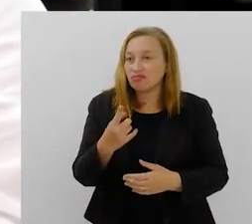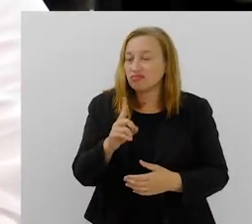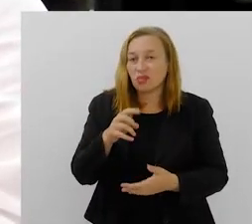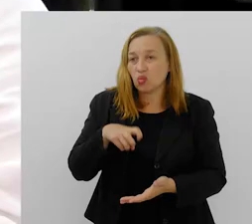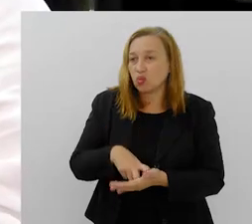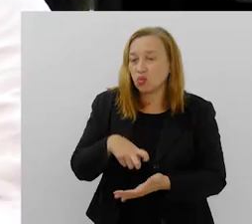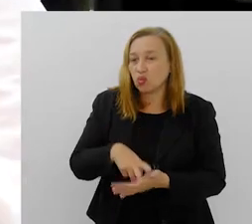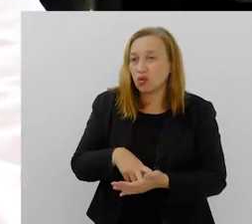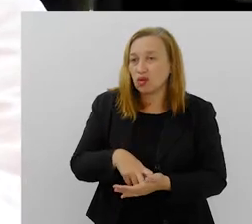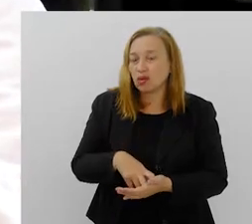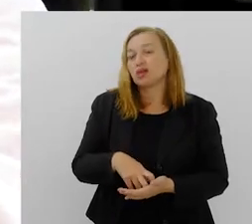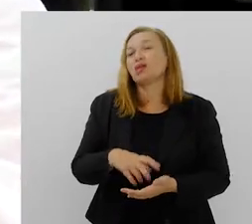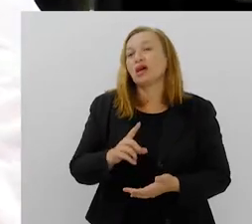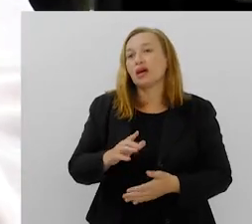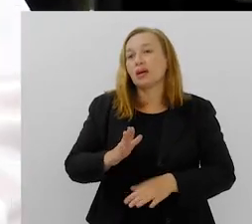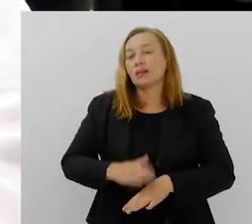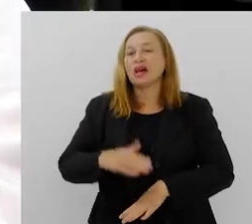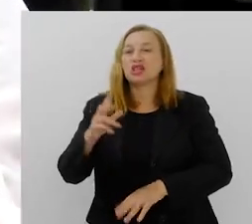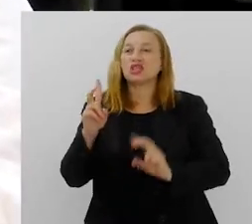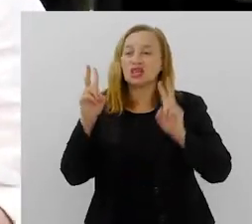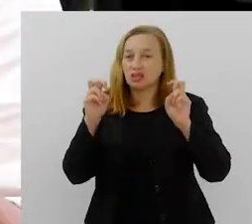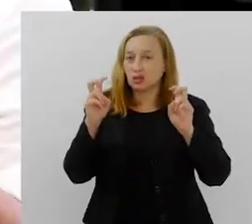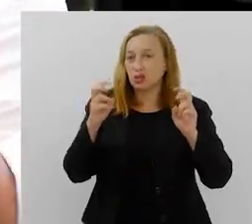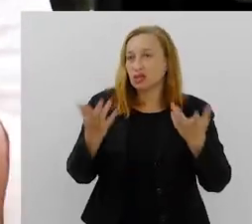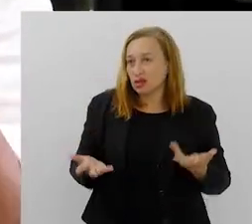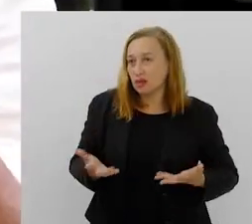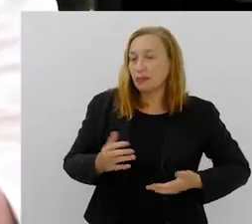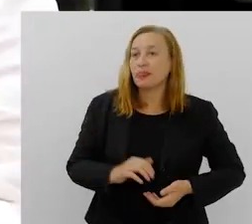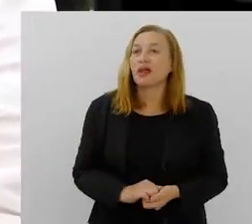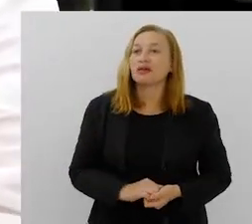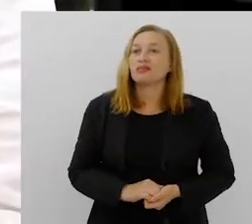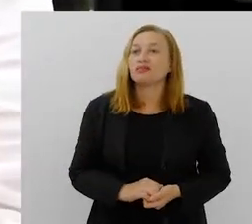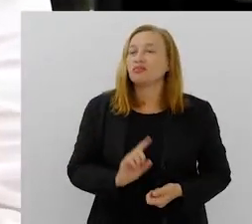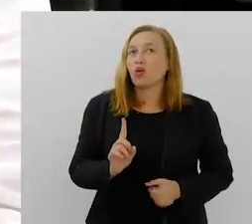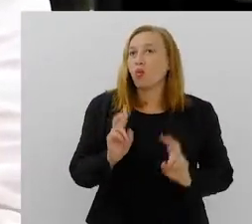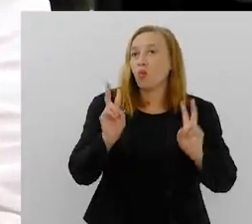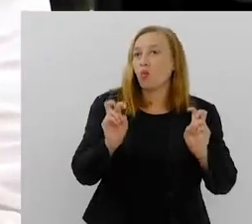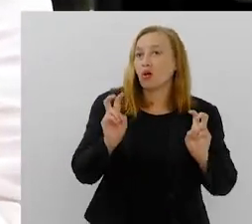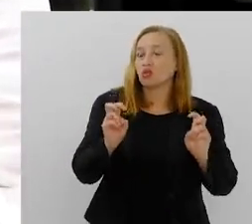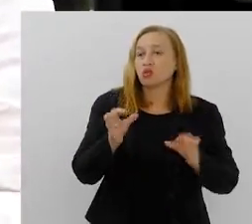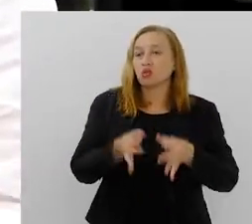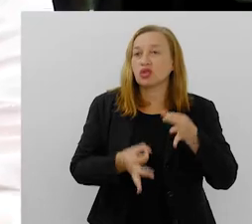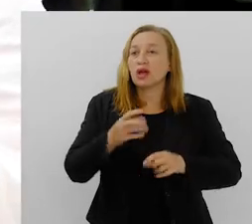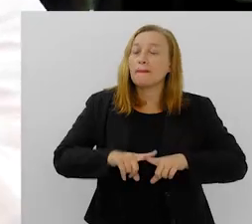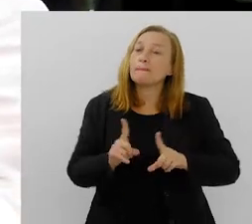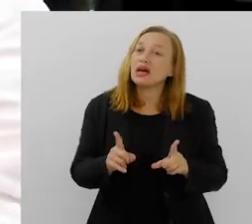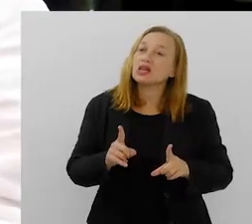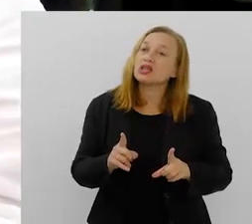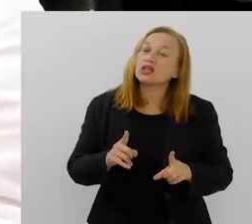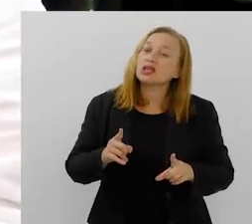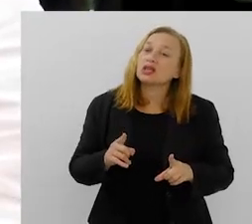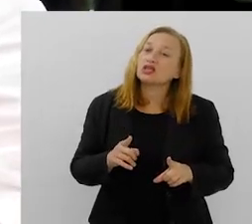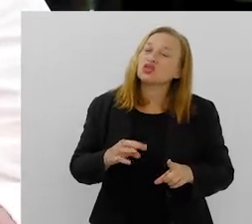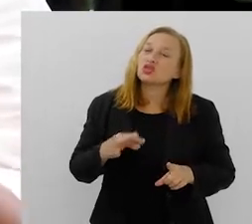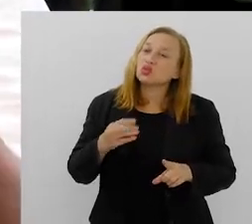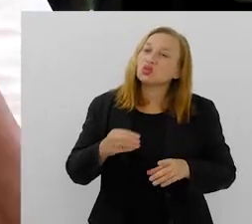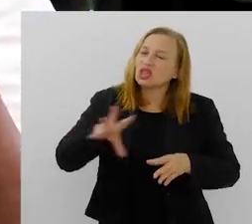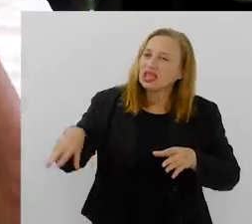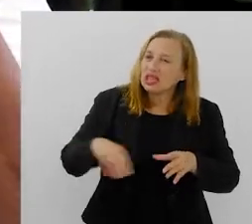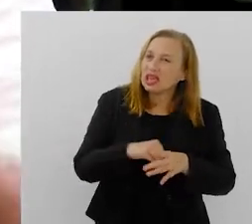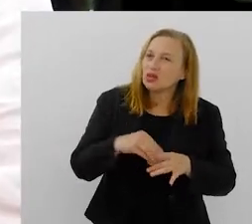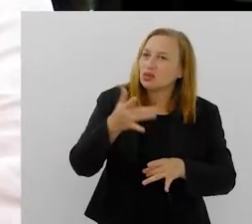fica impune. Isso, para além da questão, aí fala impune, não é uma questão jurídica, mas para além disso,